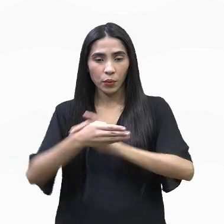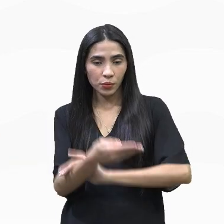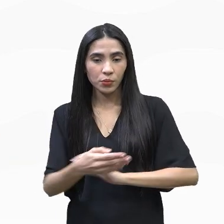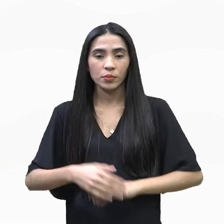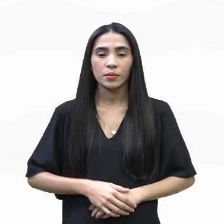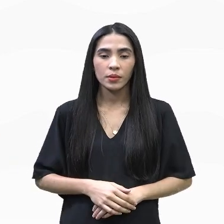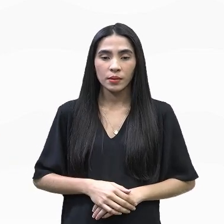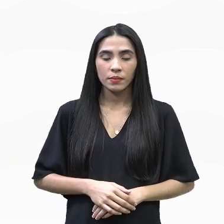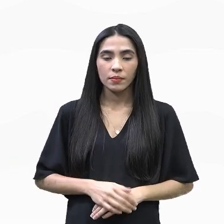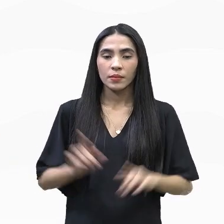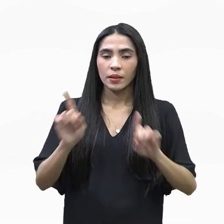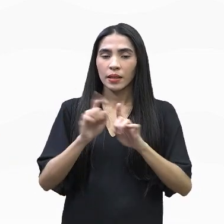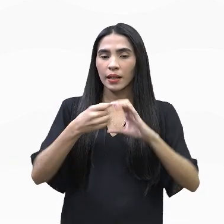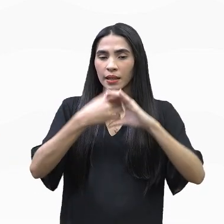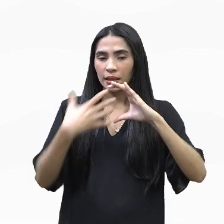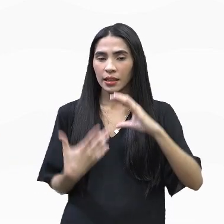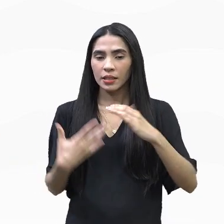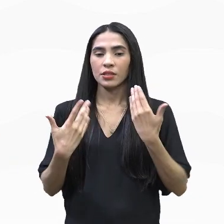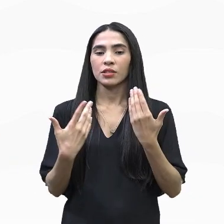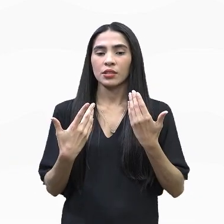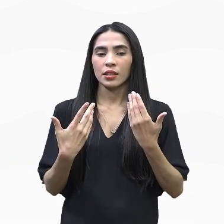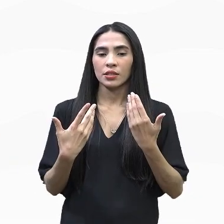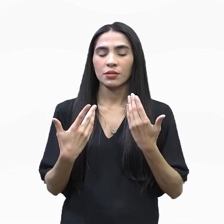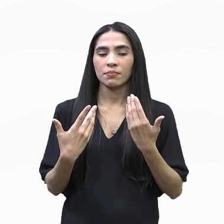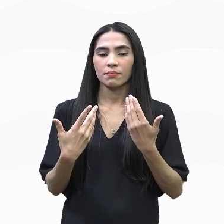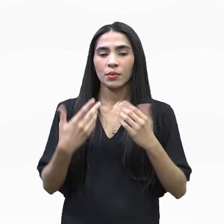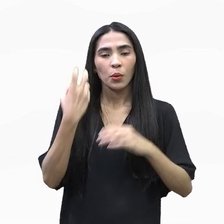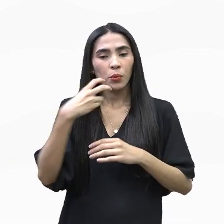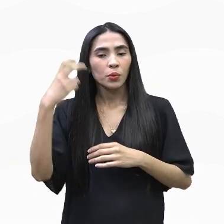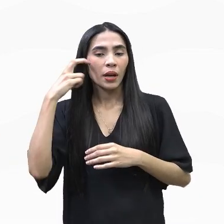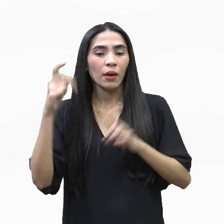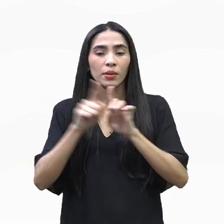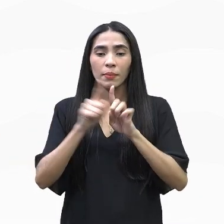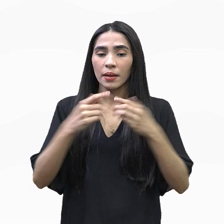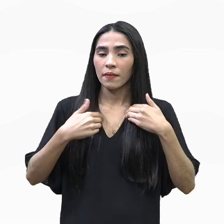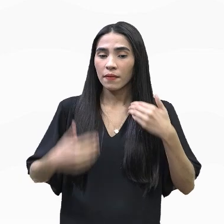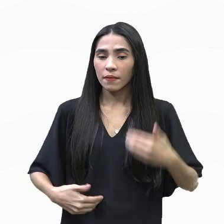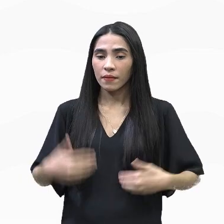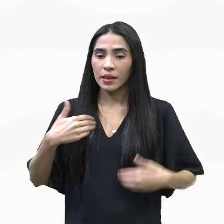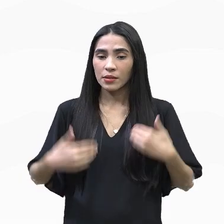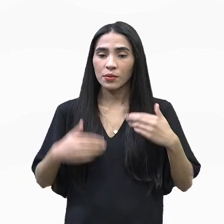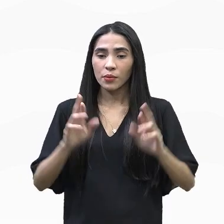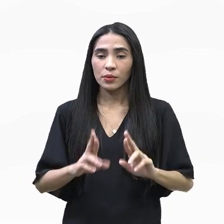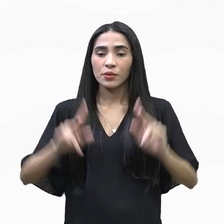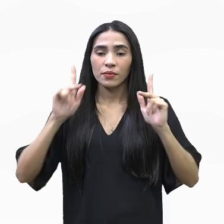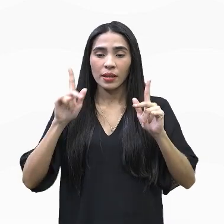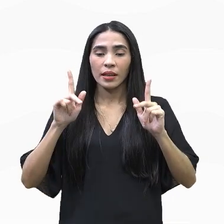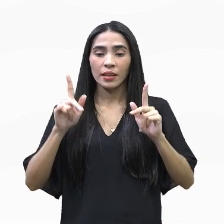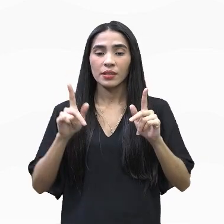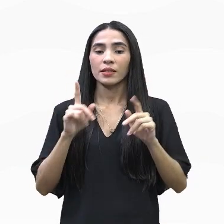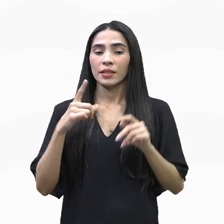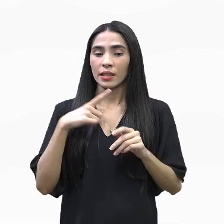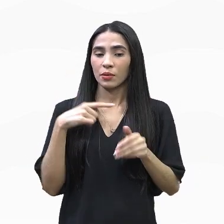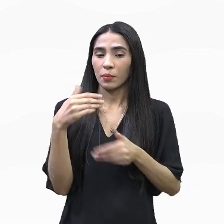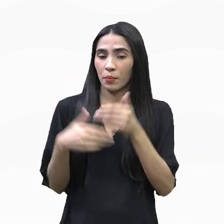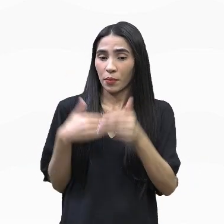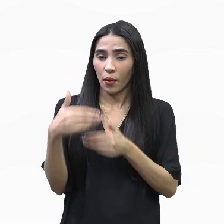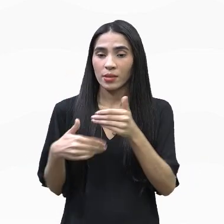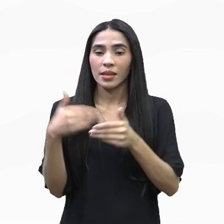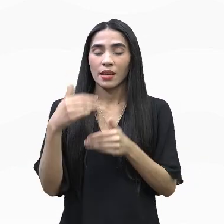aspectos físicos e culturais diferentes e que estão em processo de